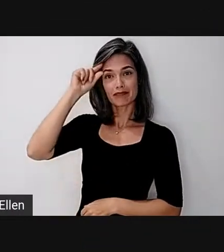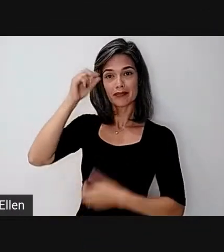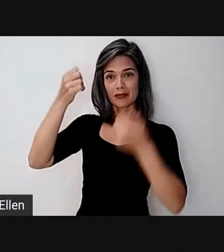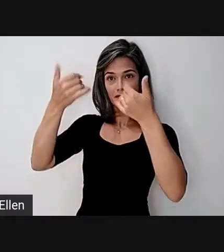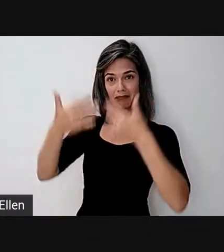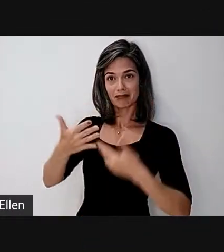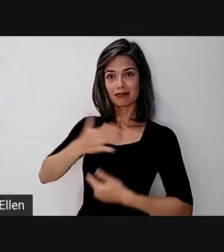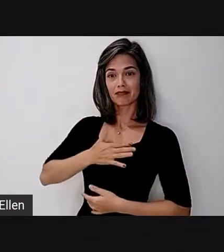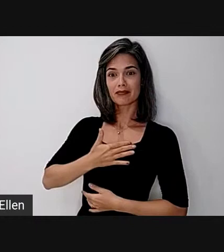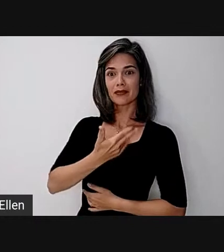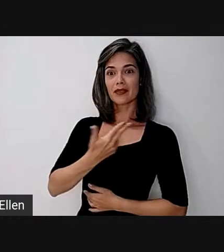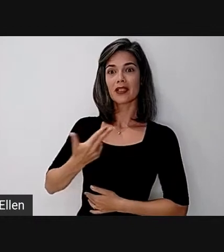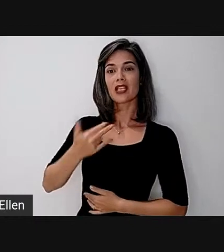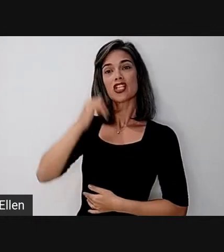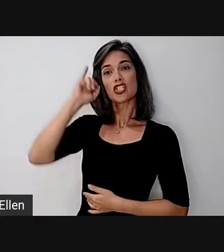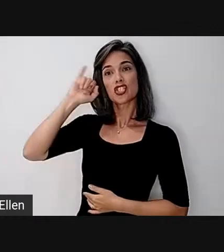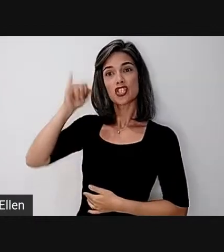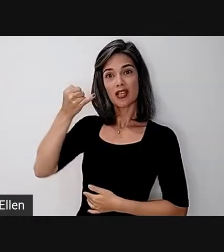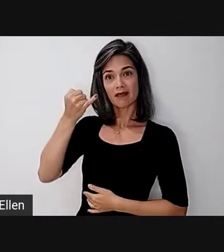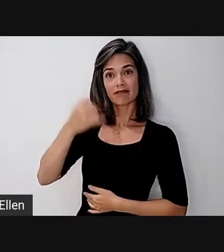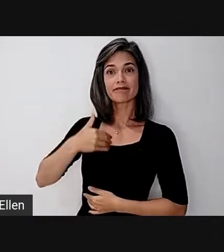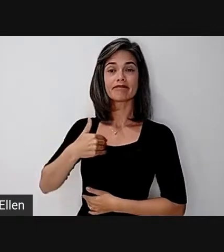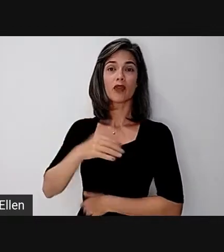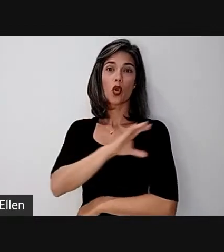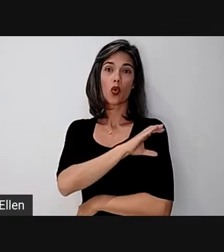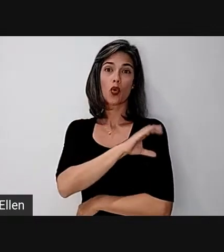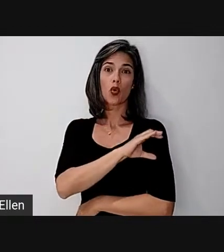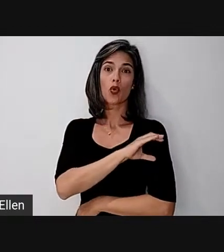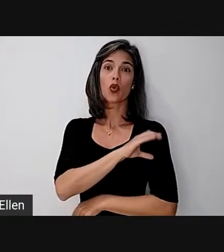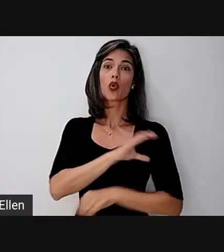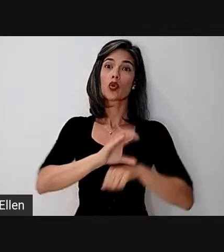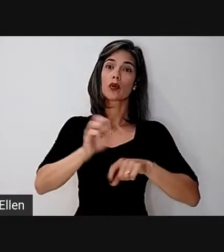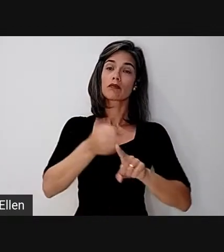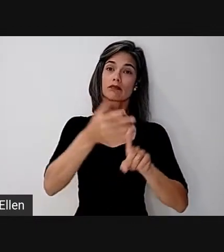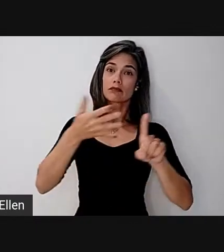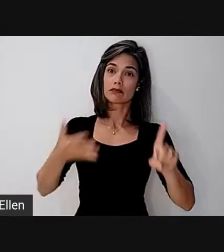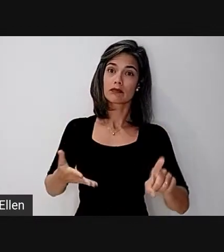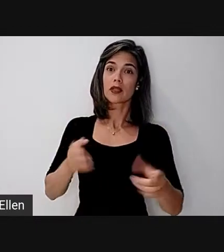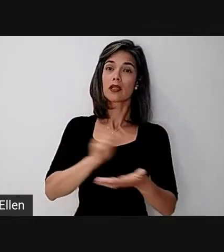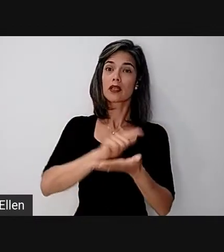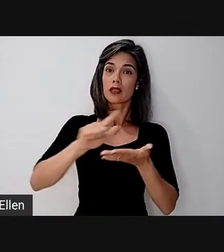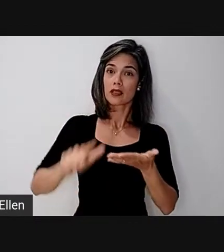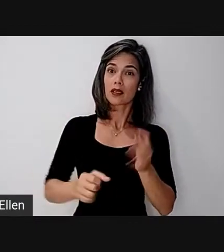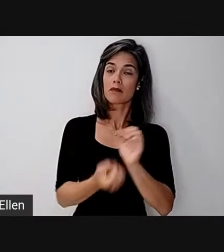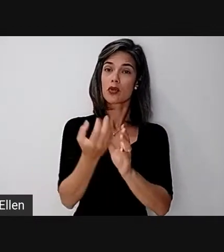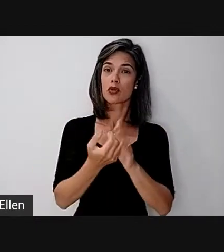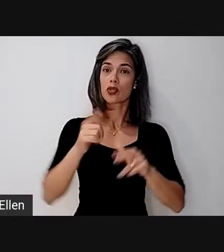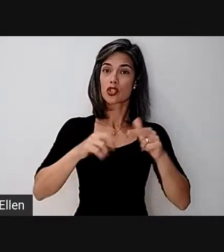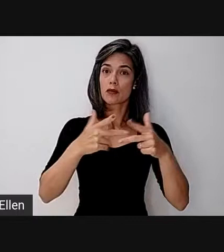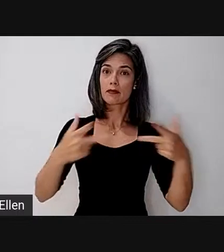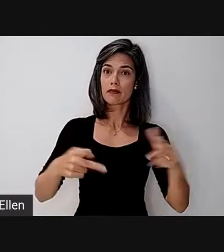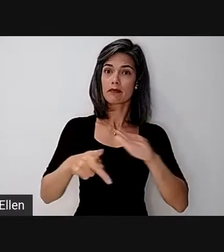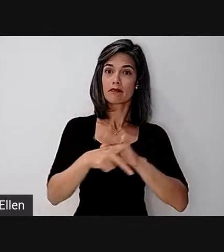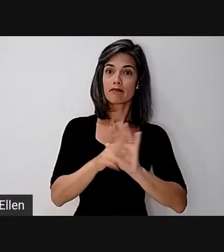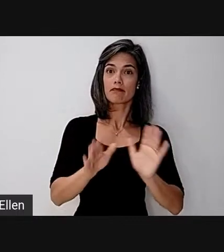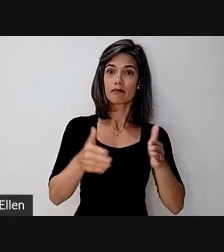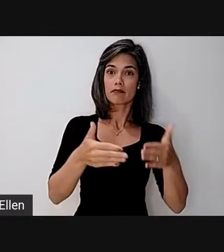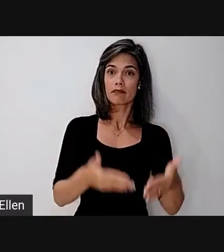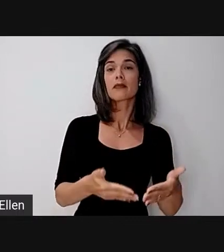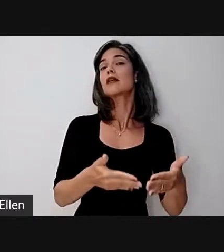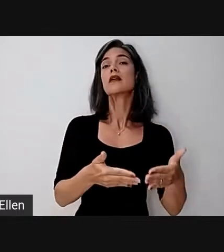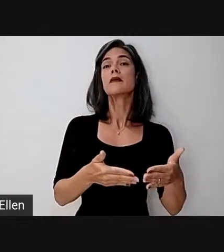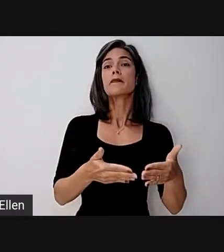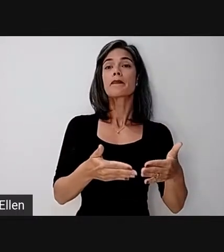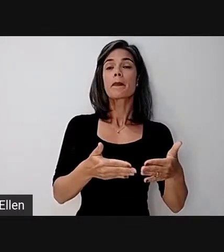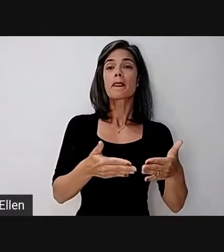Janaína Antunes, e estou na coordenação do curso de extensão e alfabetização e produção de materiais para estudantes com deficiência intelectual da